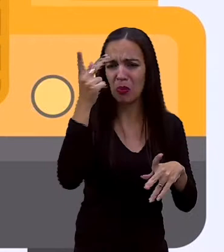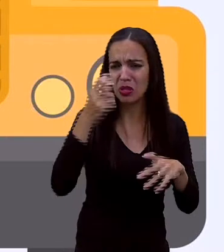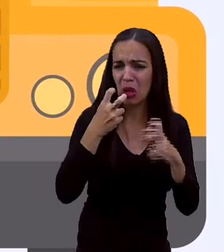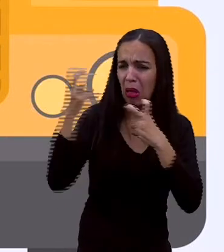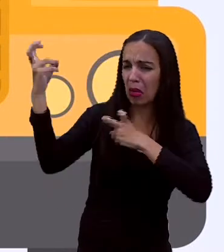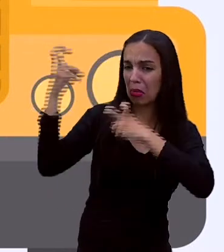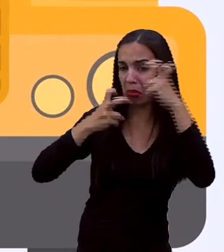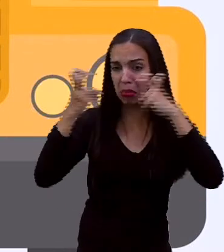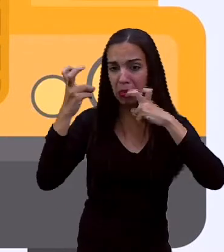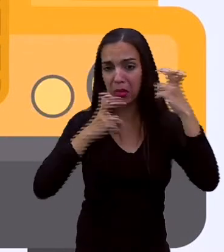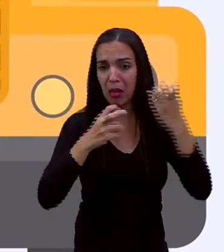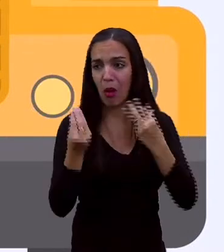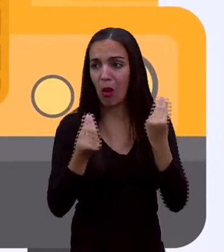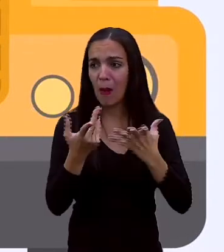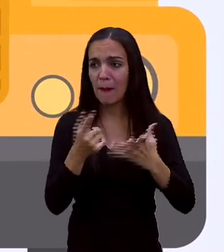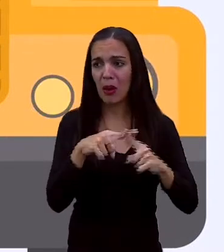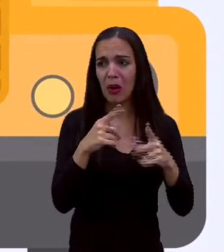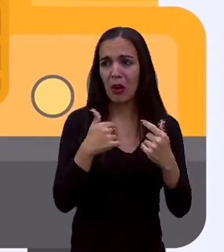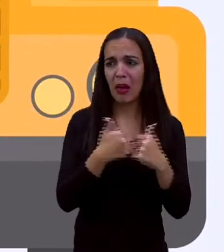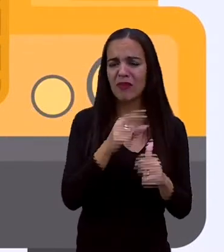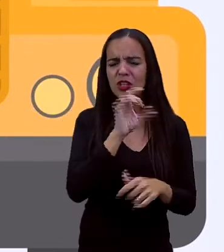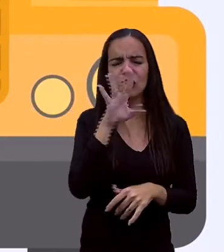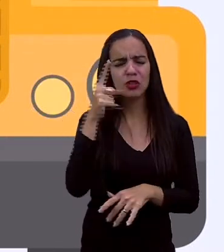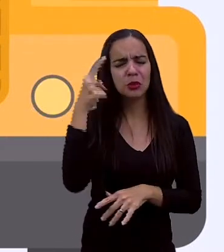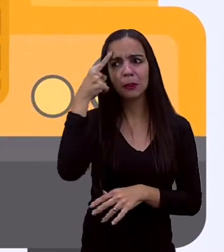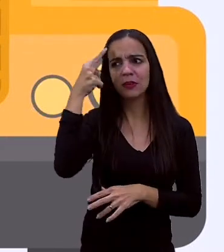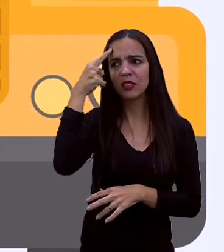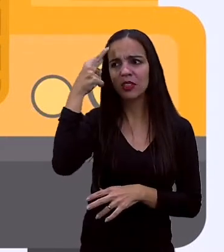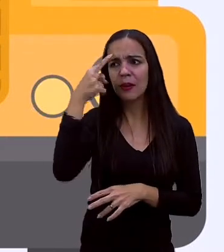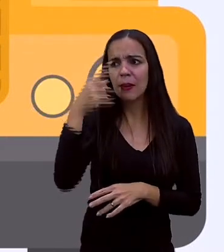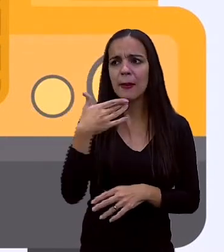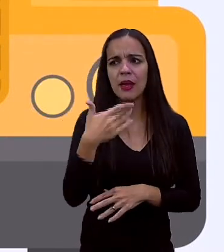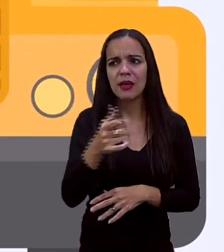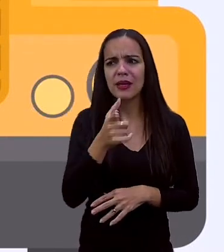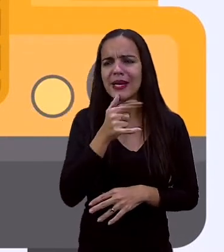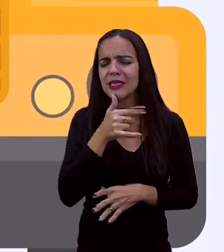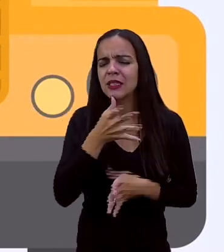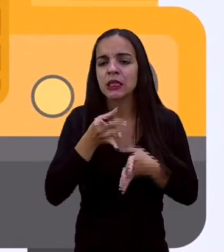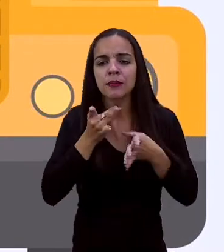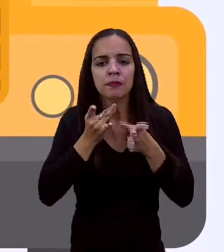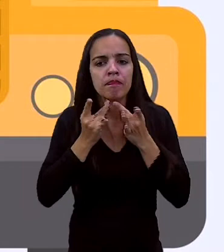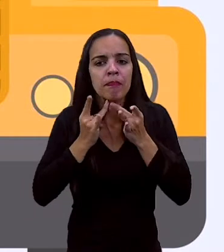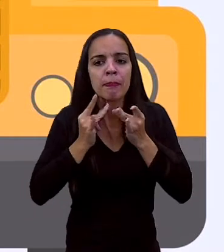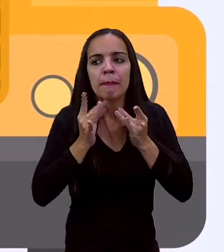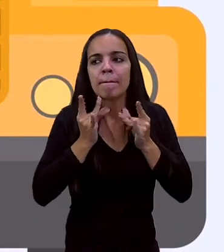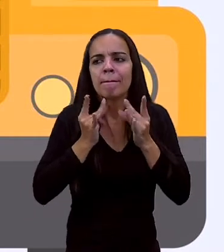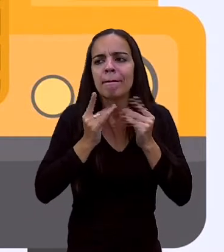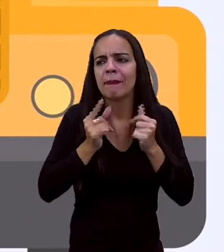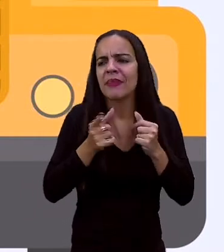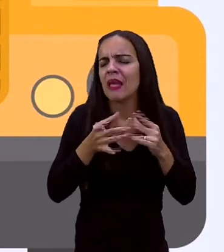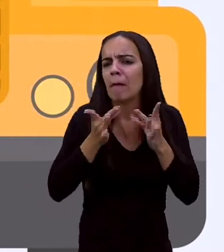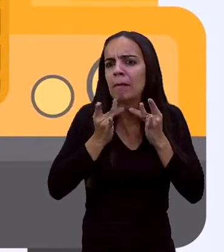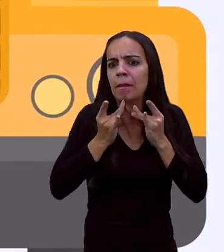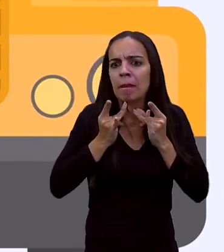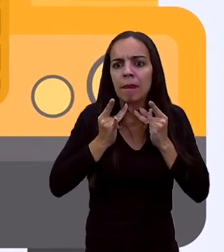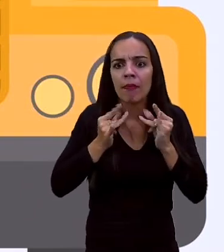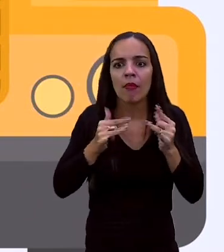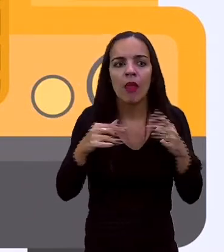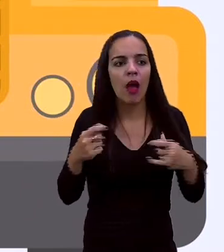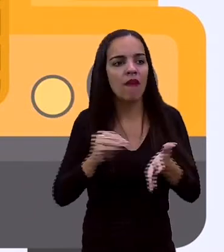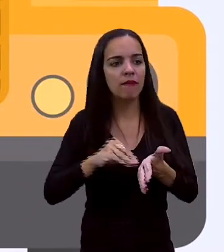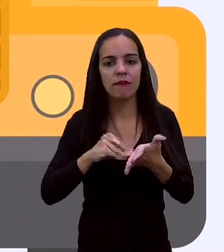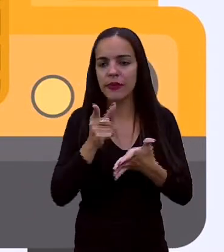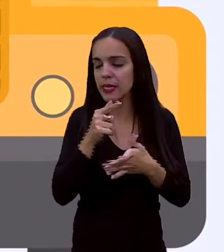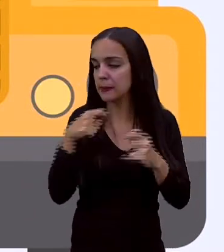disso, ele só pensava e sentia aquela sede. Ele estava com muita sede. Com a garganta muito seca. Com muita